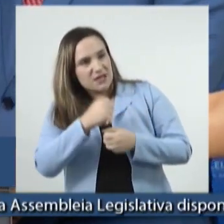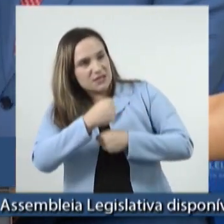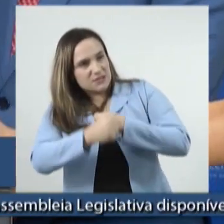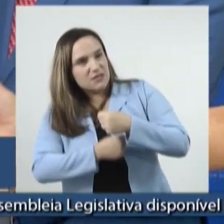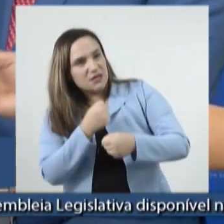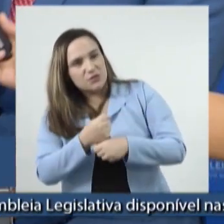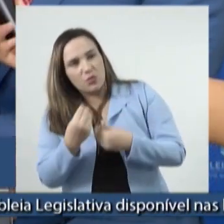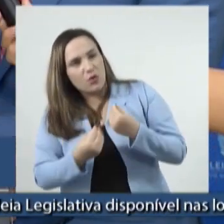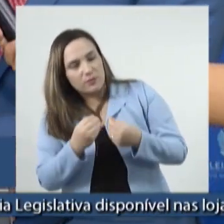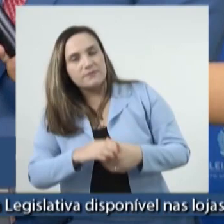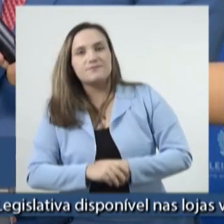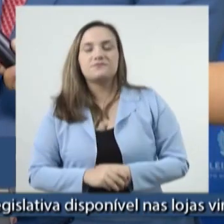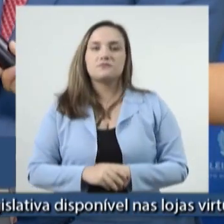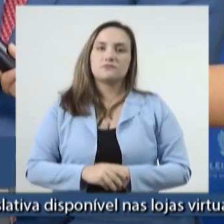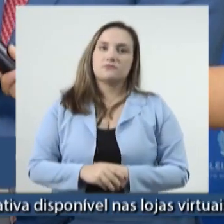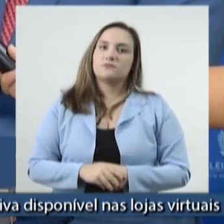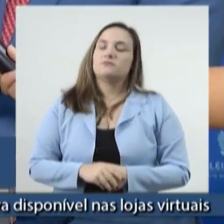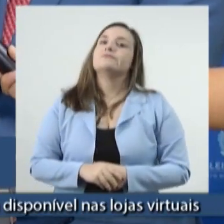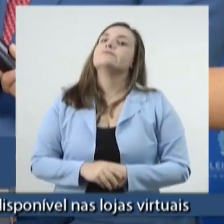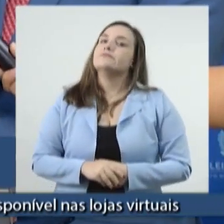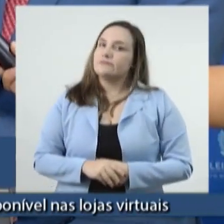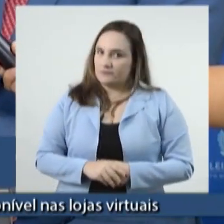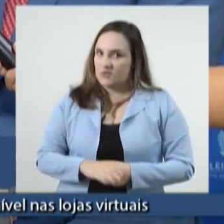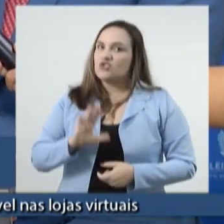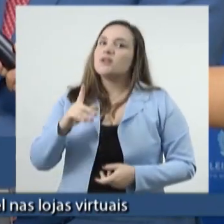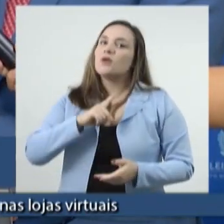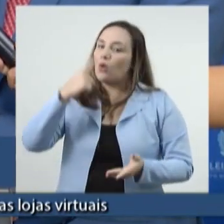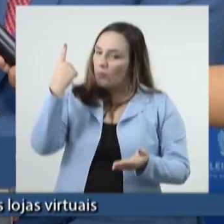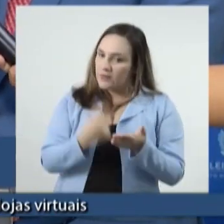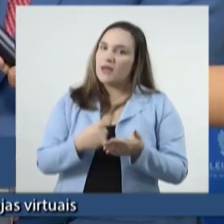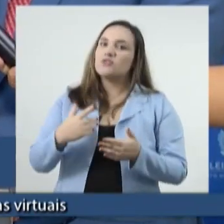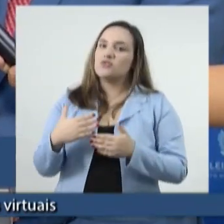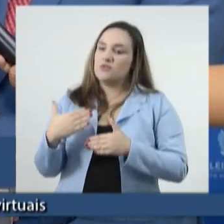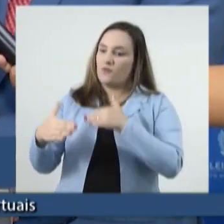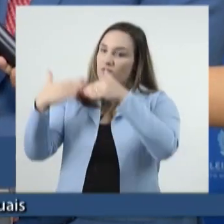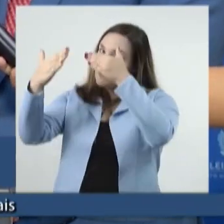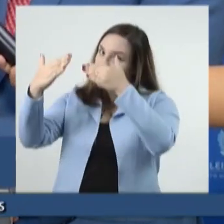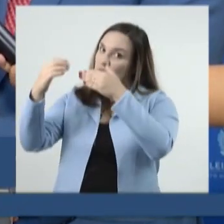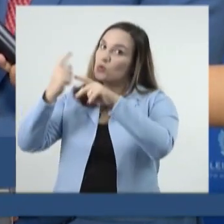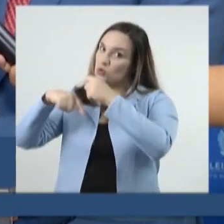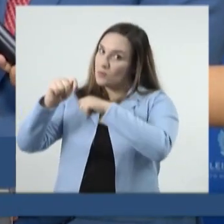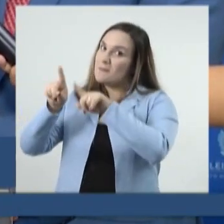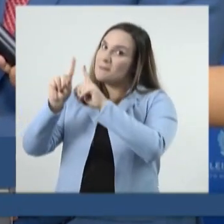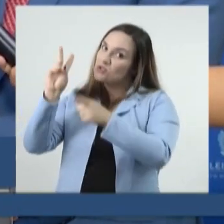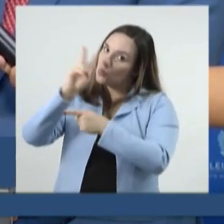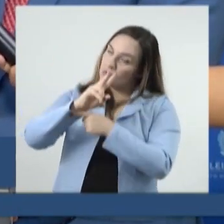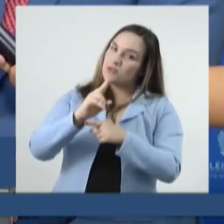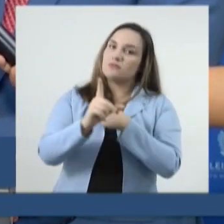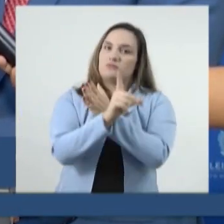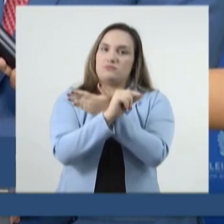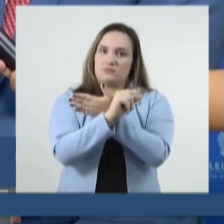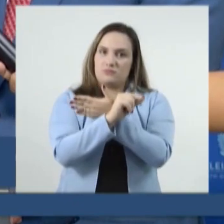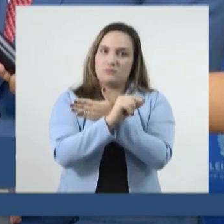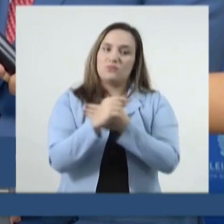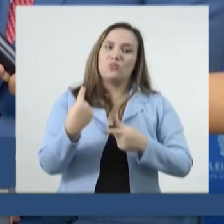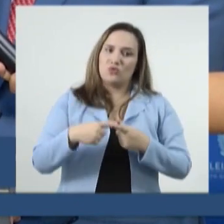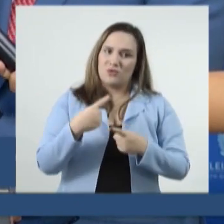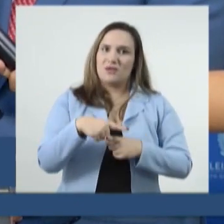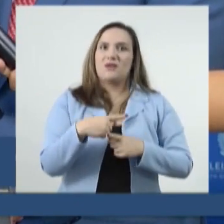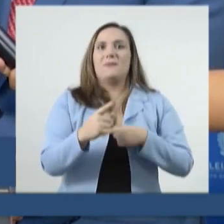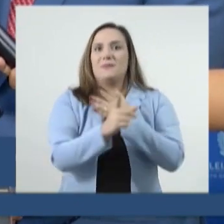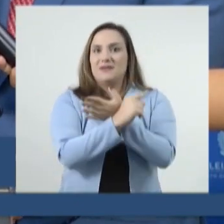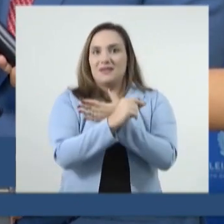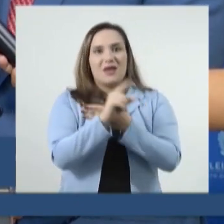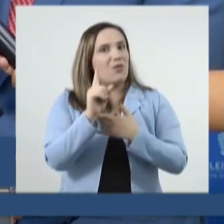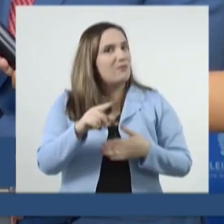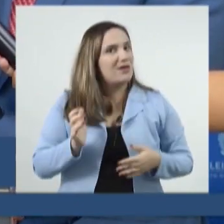dessa lei? Que reafirme o compromisso que nós temos com o desenvolvimento sustentável. O Pantanal é um ativo ambiental do mundo